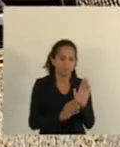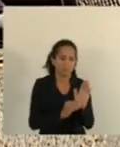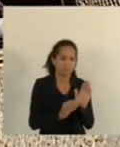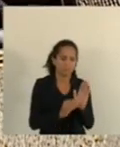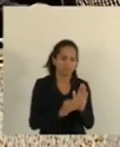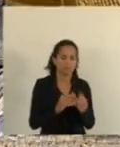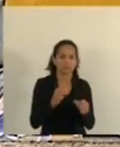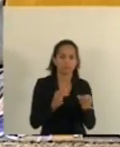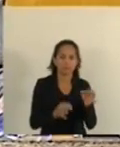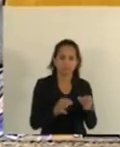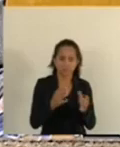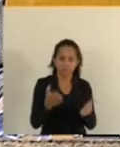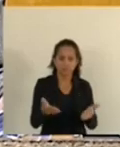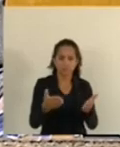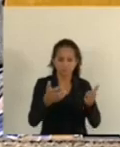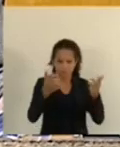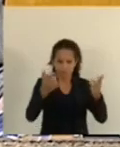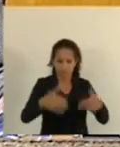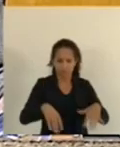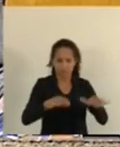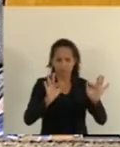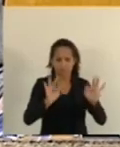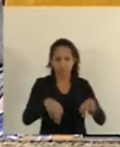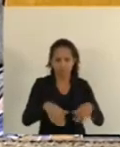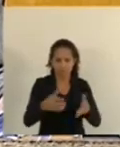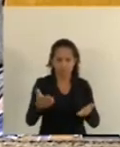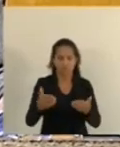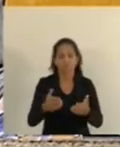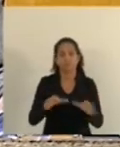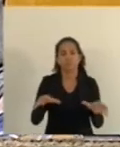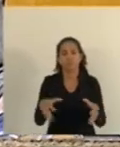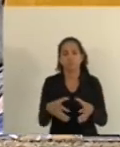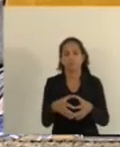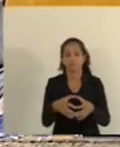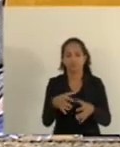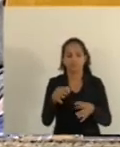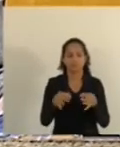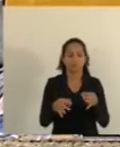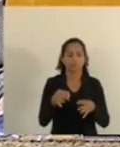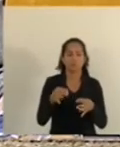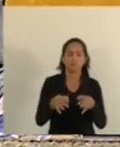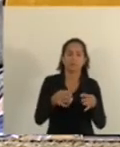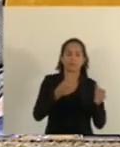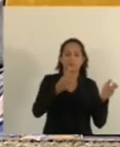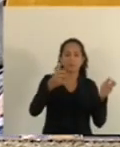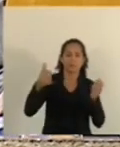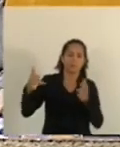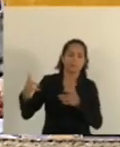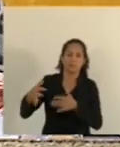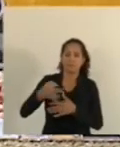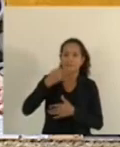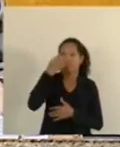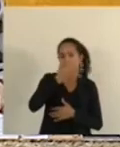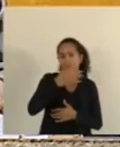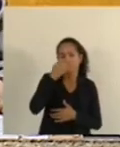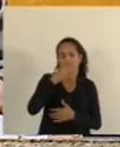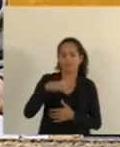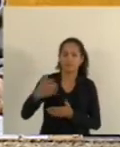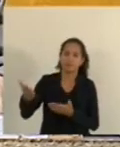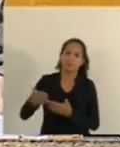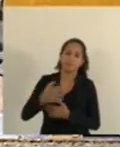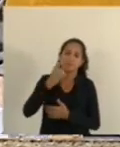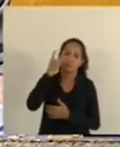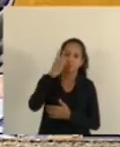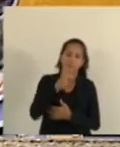comissão A justiça Para redação Final Convoca a comissão De justiça Para oferecer Parecer oral A redação Final Com a palavra Deputado